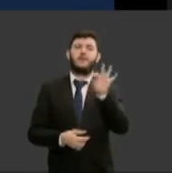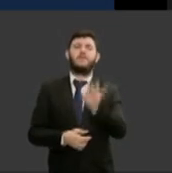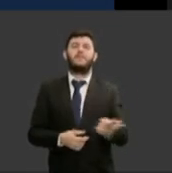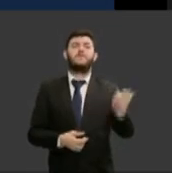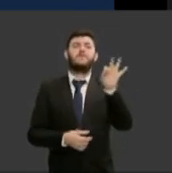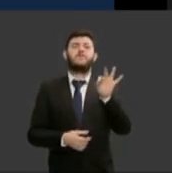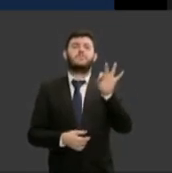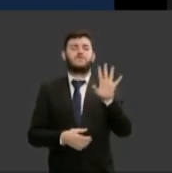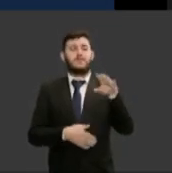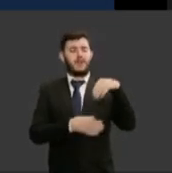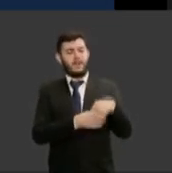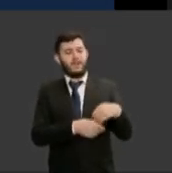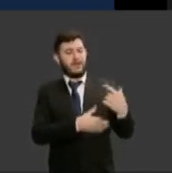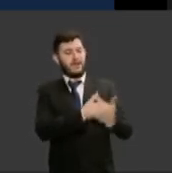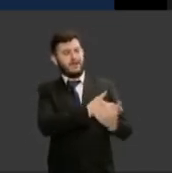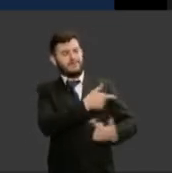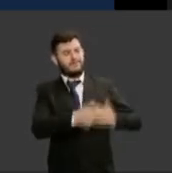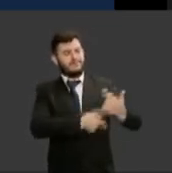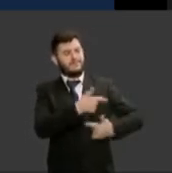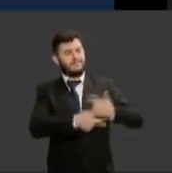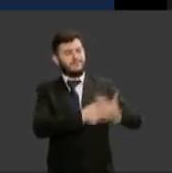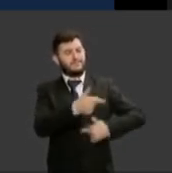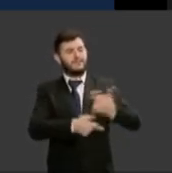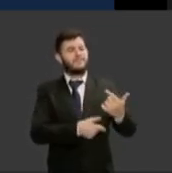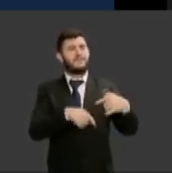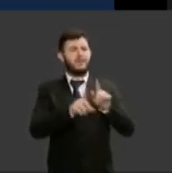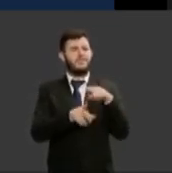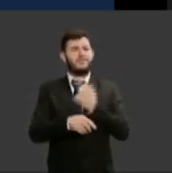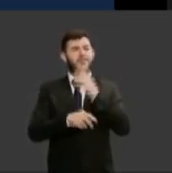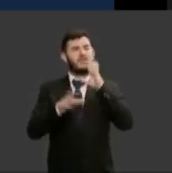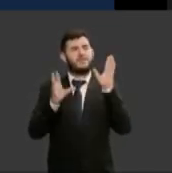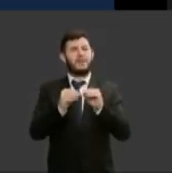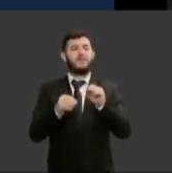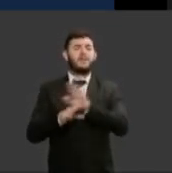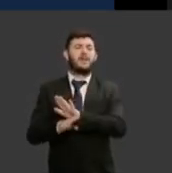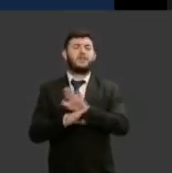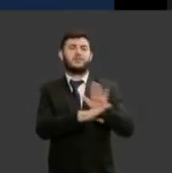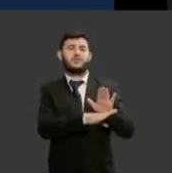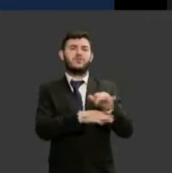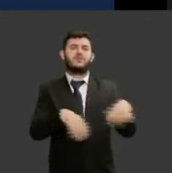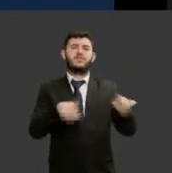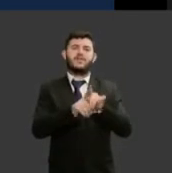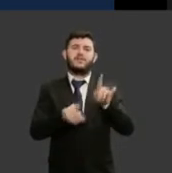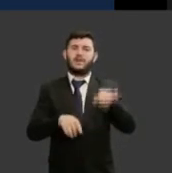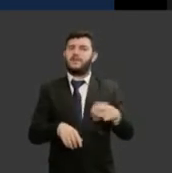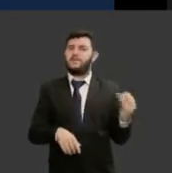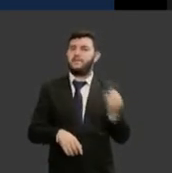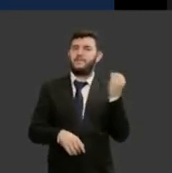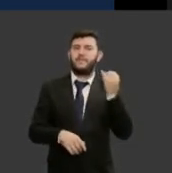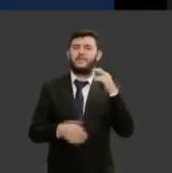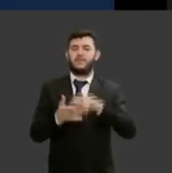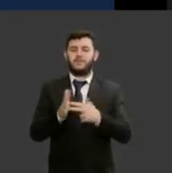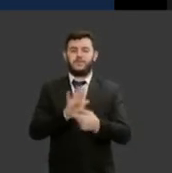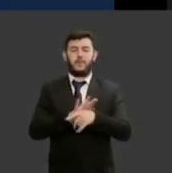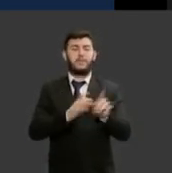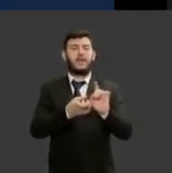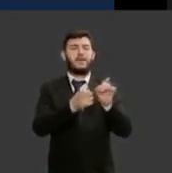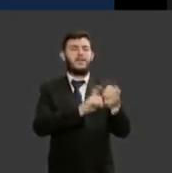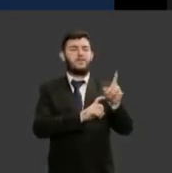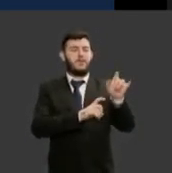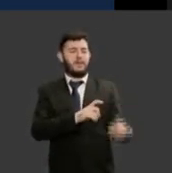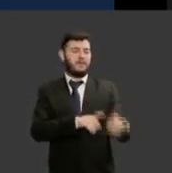carreiras as trilhas funcionais são importantes prestigiam são na verdade a execução da gestão por